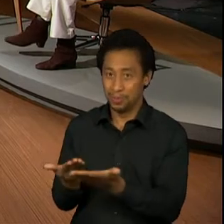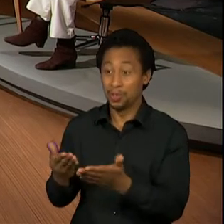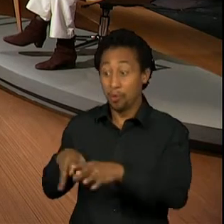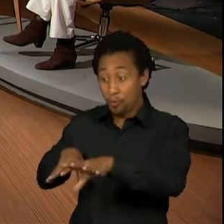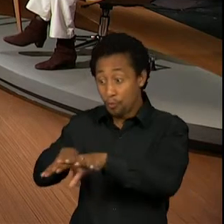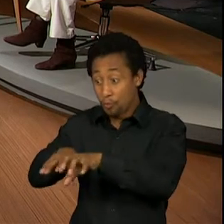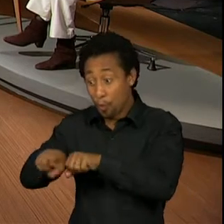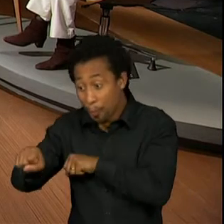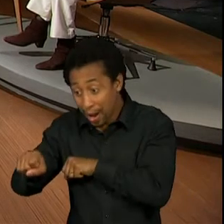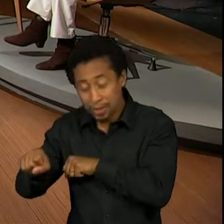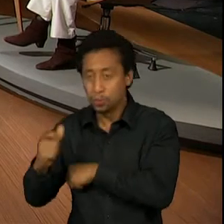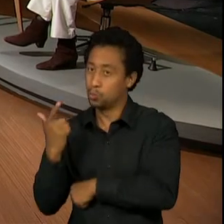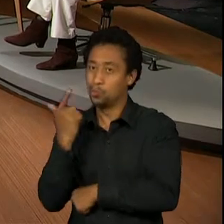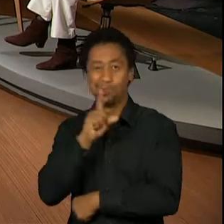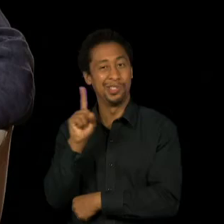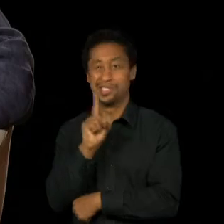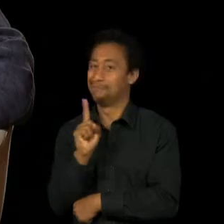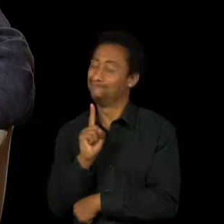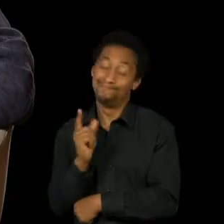bem avançada.